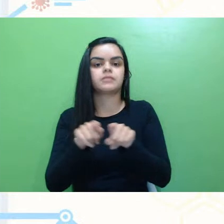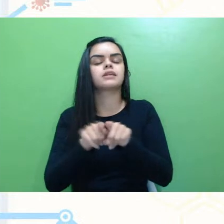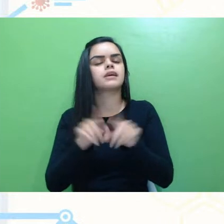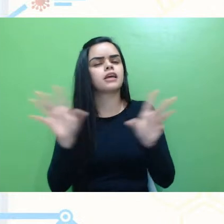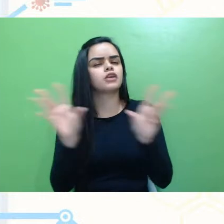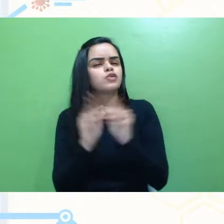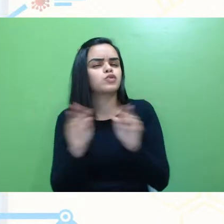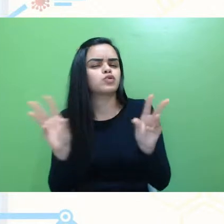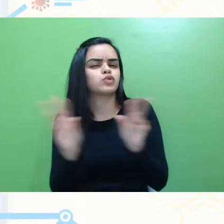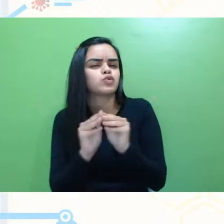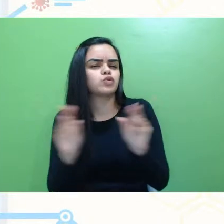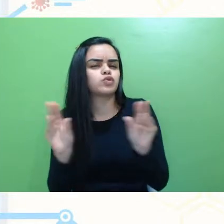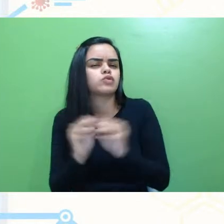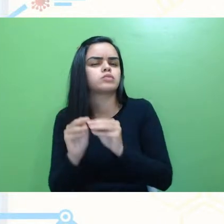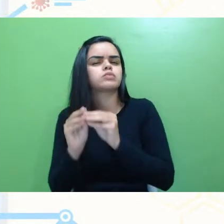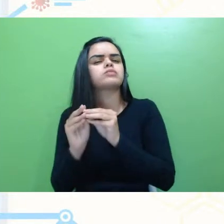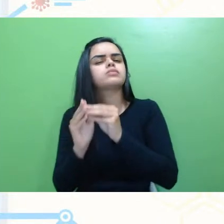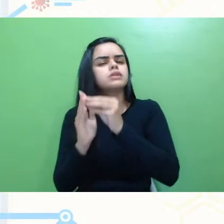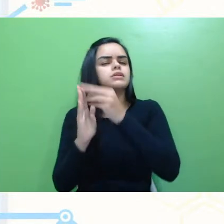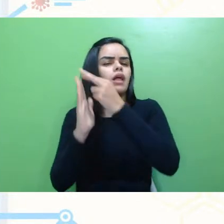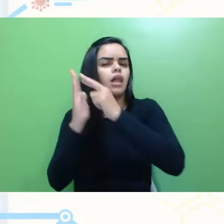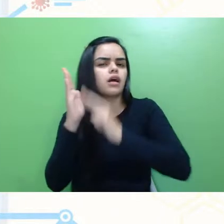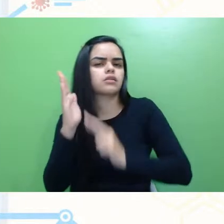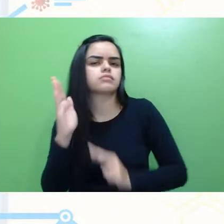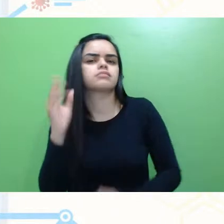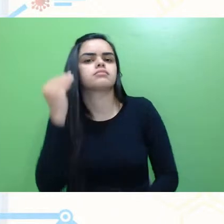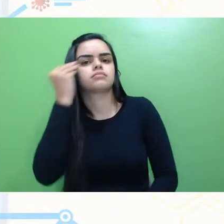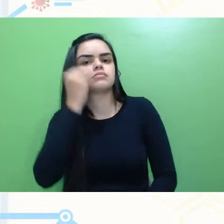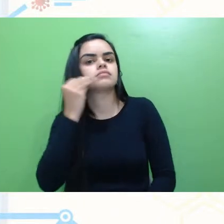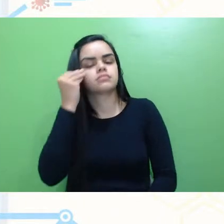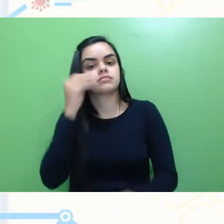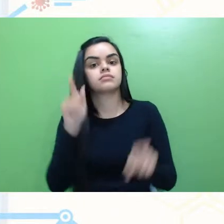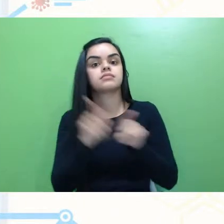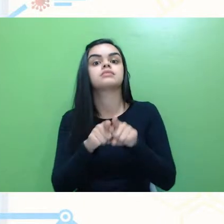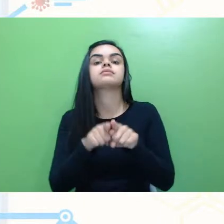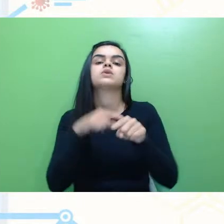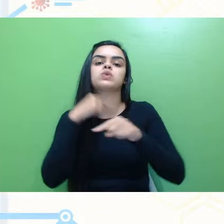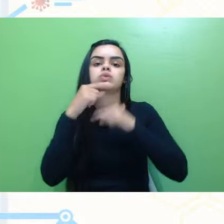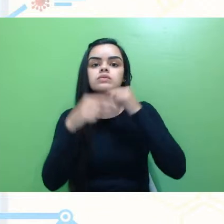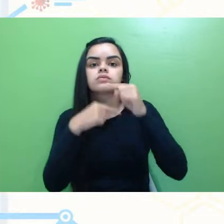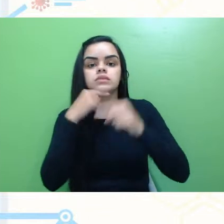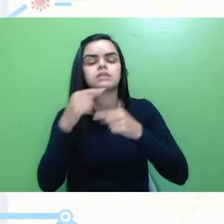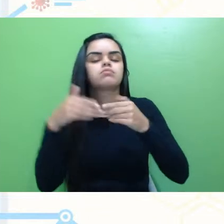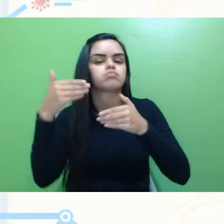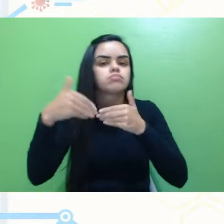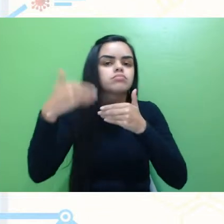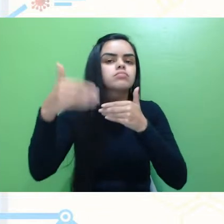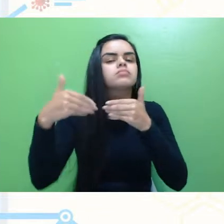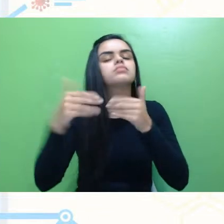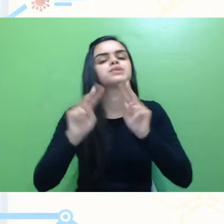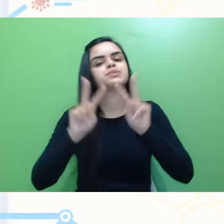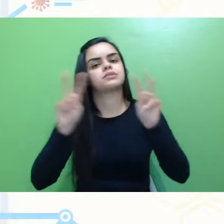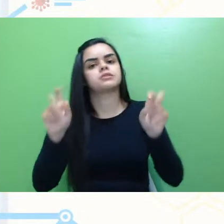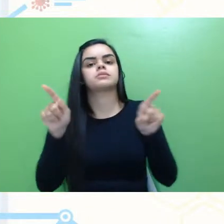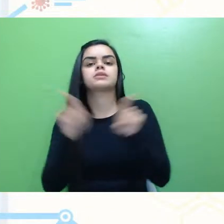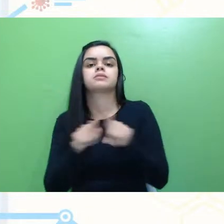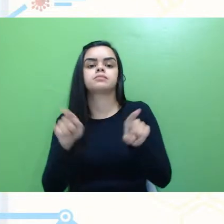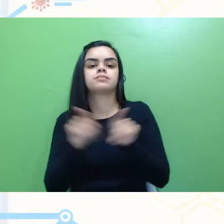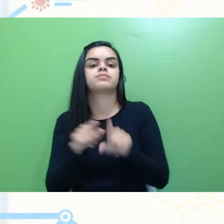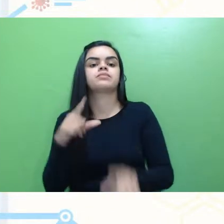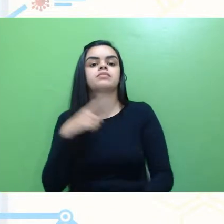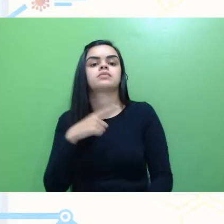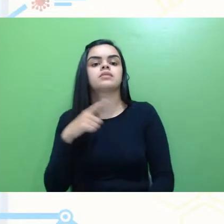expandido e relatos de experiência, e dúvidas, né, que vão surgindo sobre isso, vocês têm